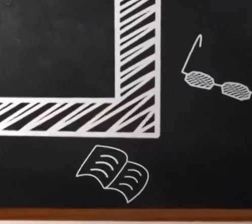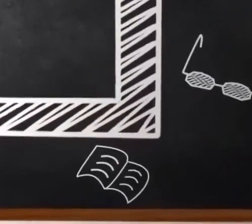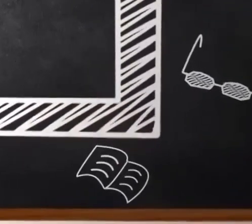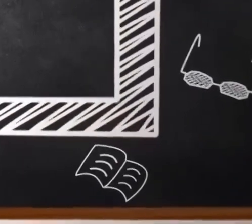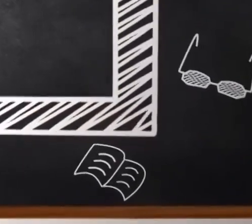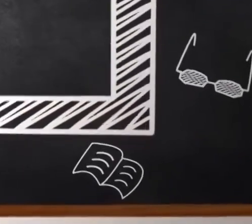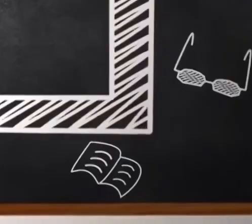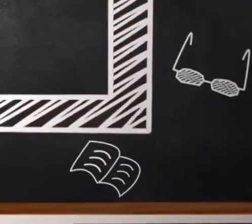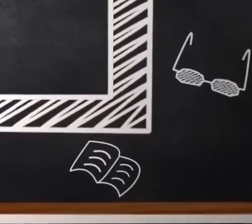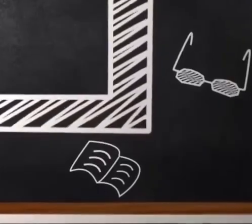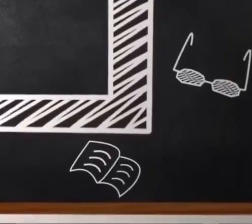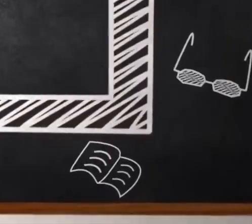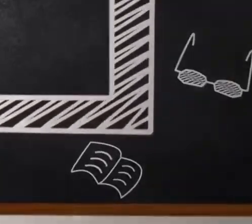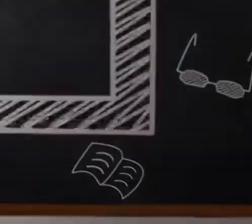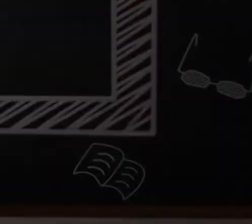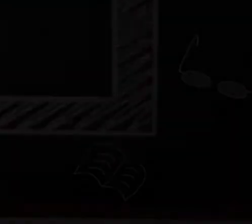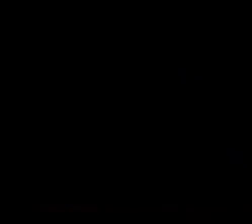E até próxima